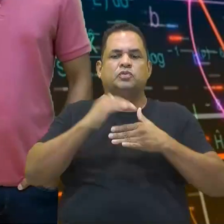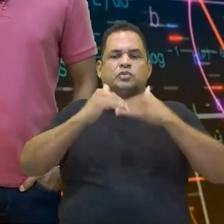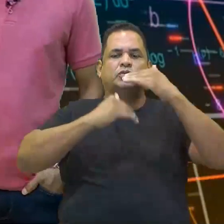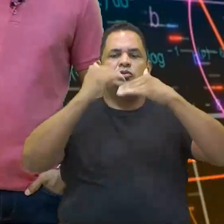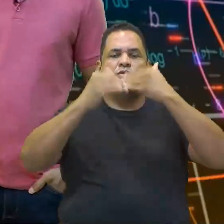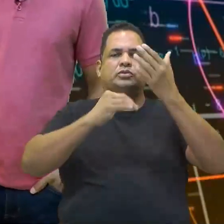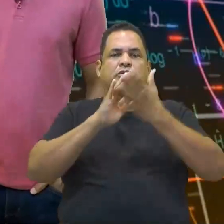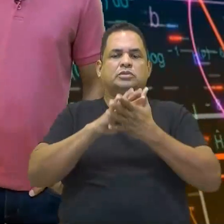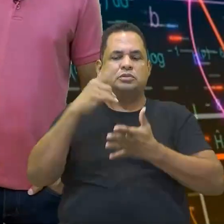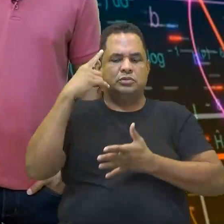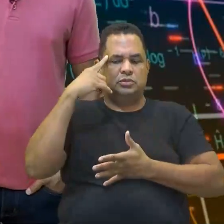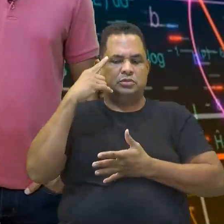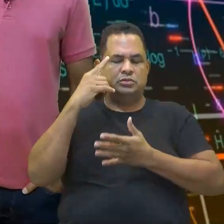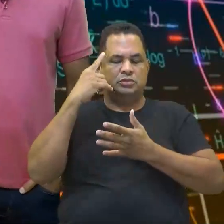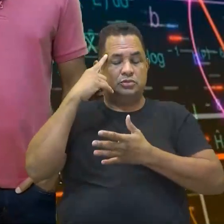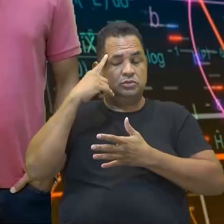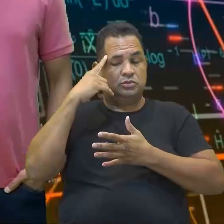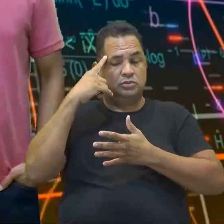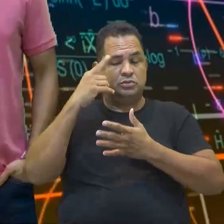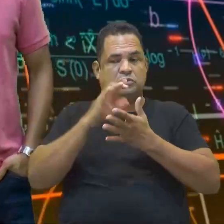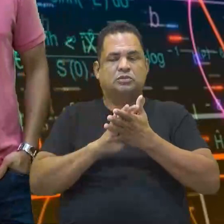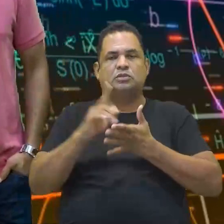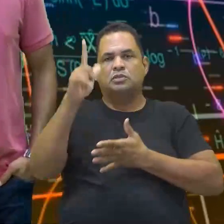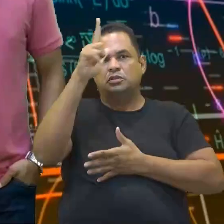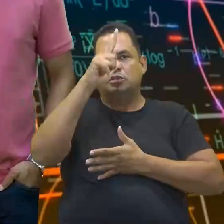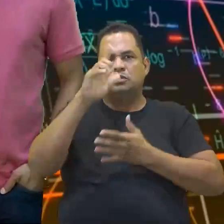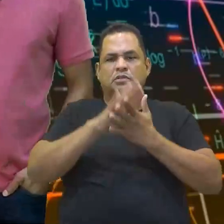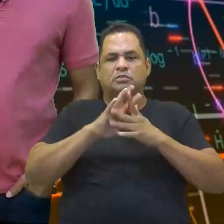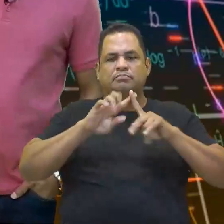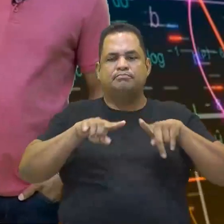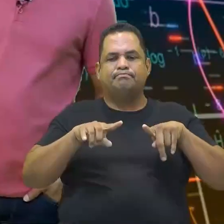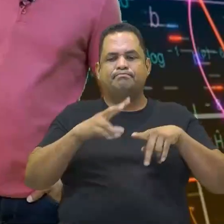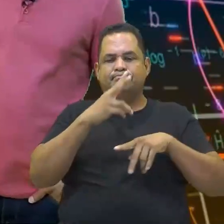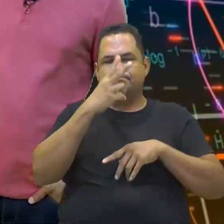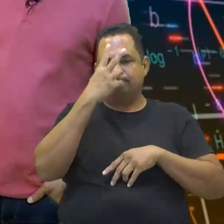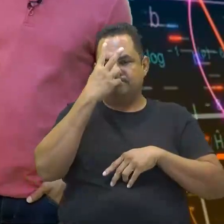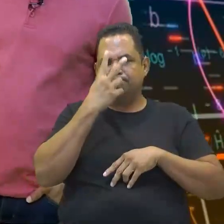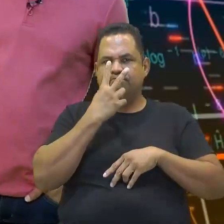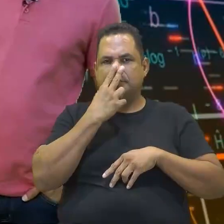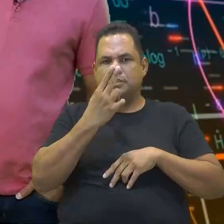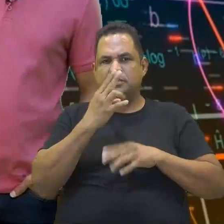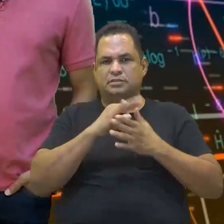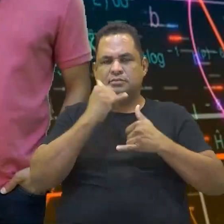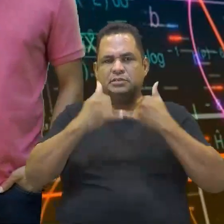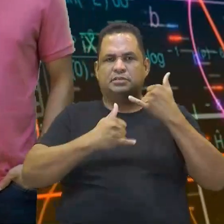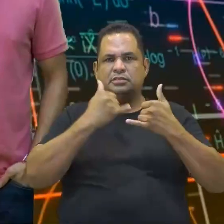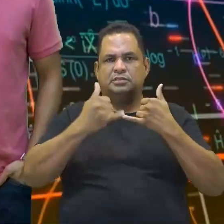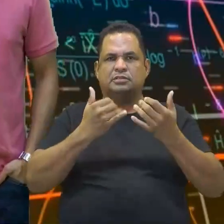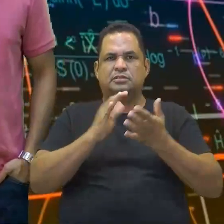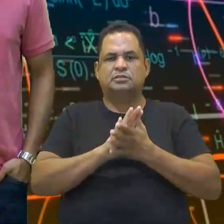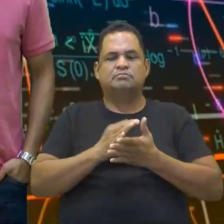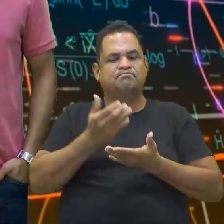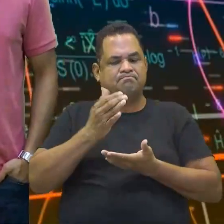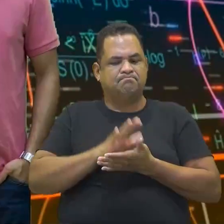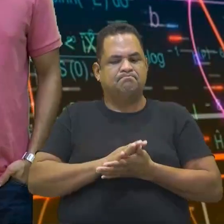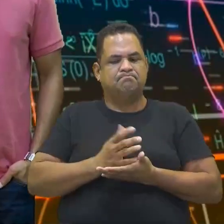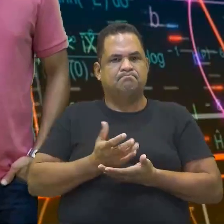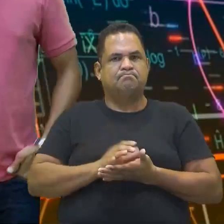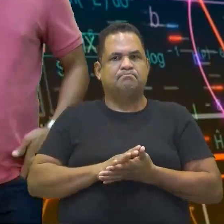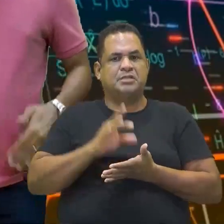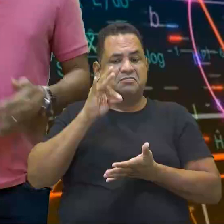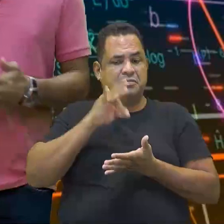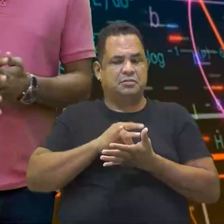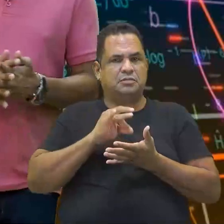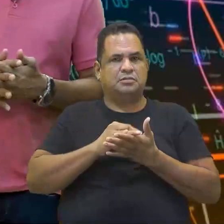lógico. Então, a interpretação de texto, né? Parece brincadeira, mas brincadeira não parece, tá? É coisa séria. Se você fizer a